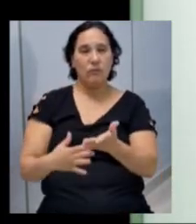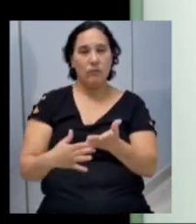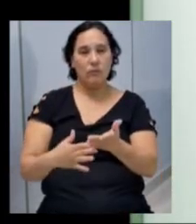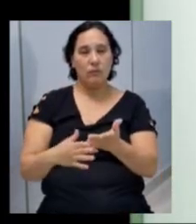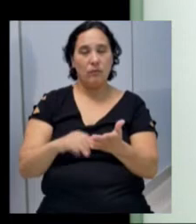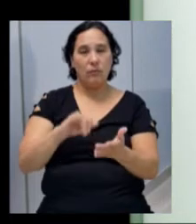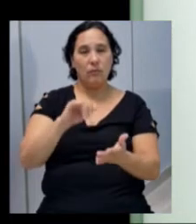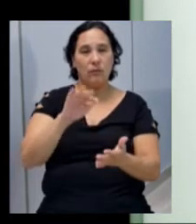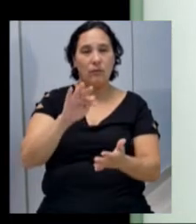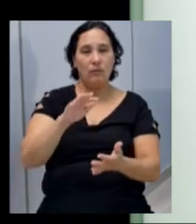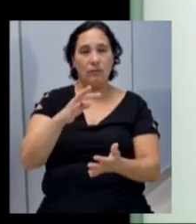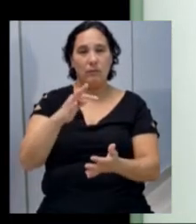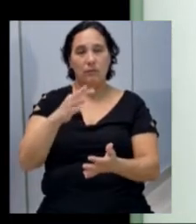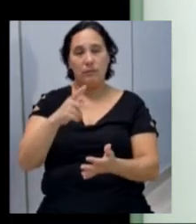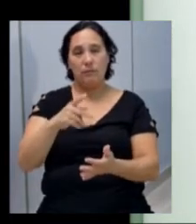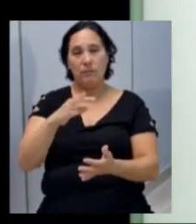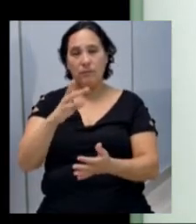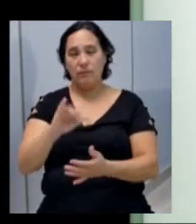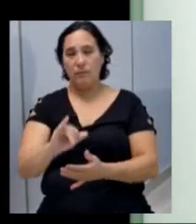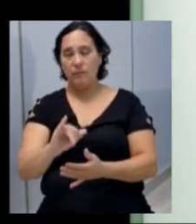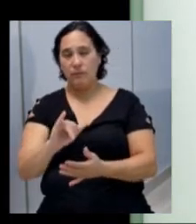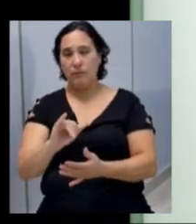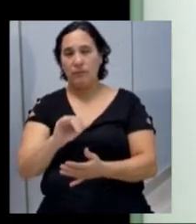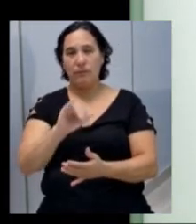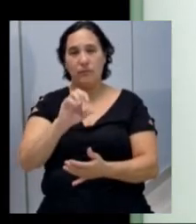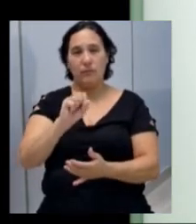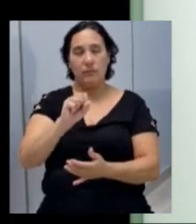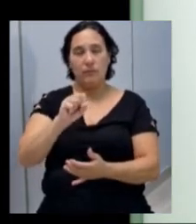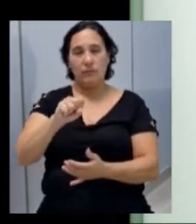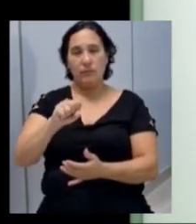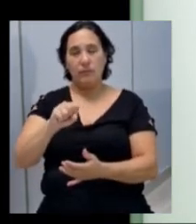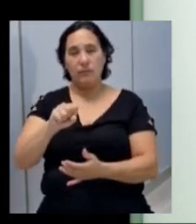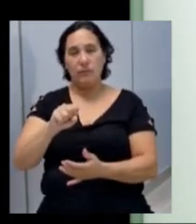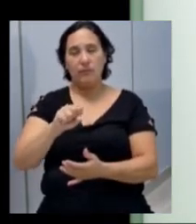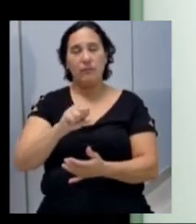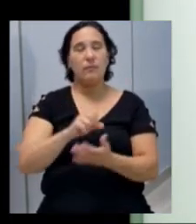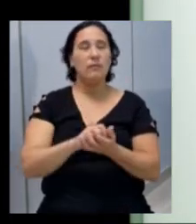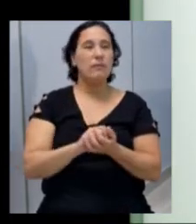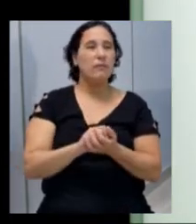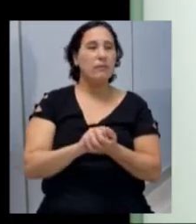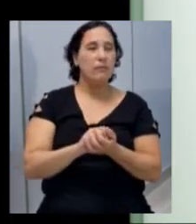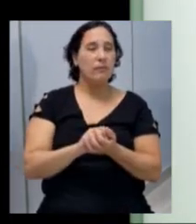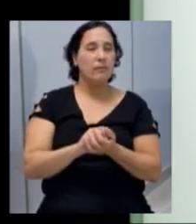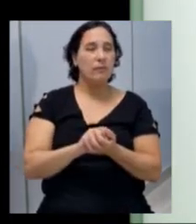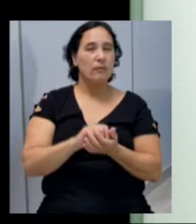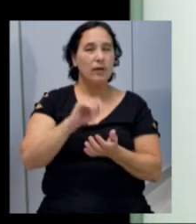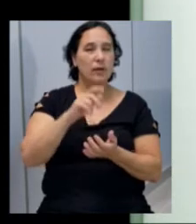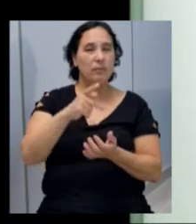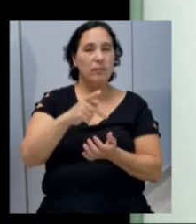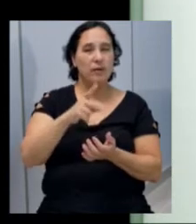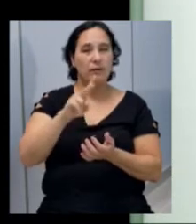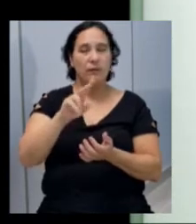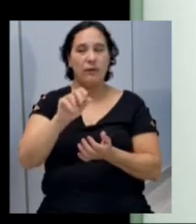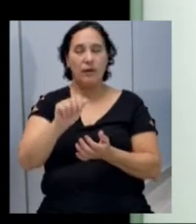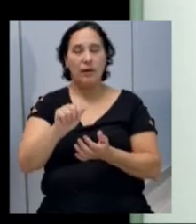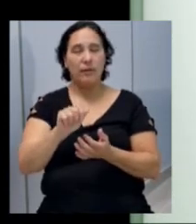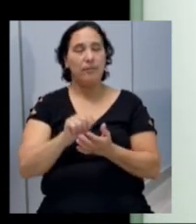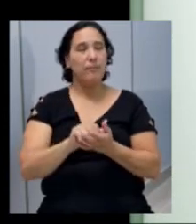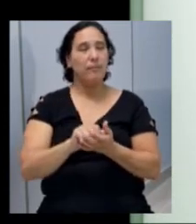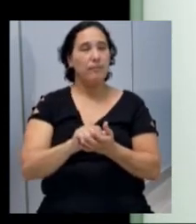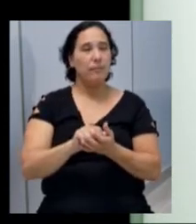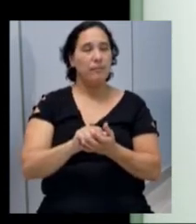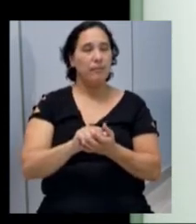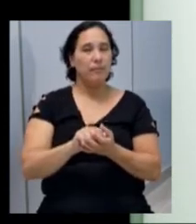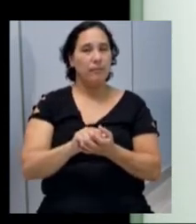FPM, 26 milhões. O ICMS, 33 milhões e 600. O IPVA, 6 milhões e 930.